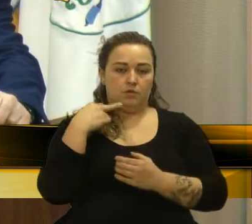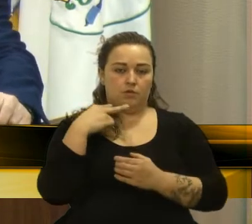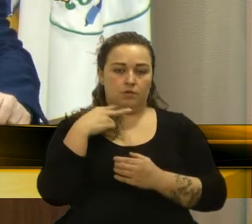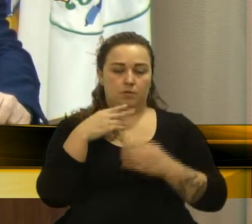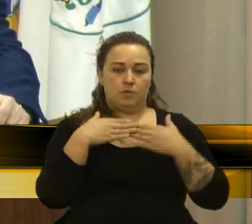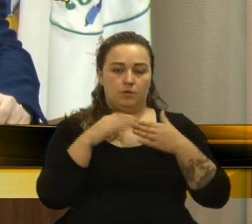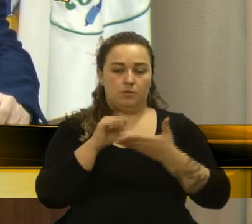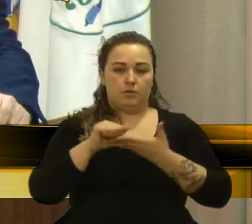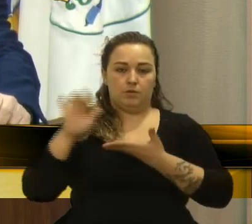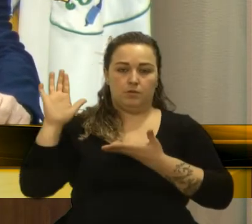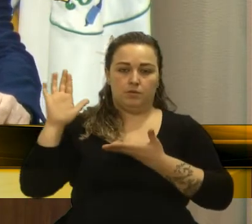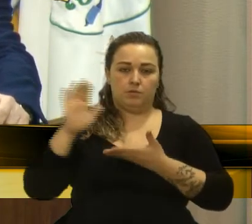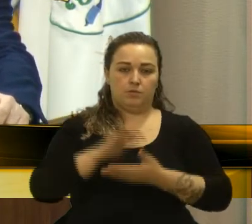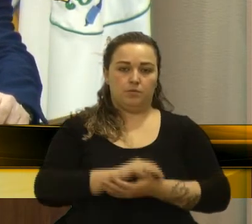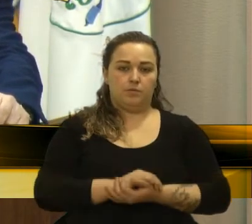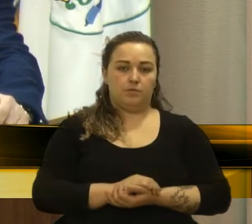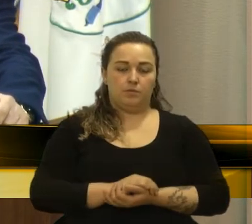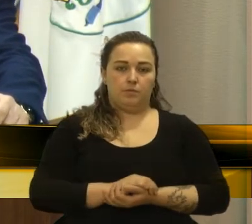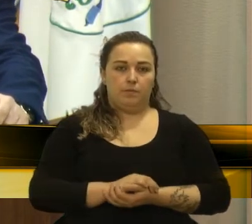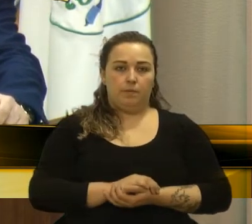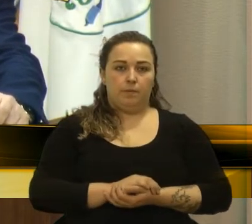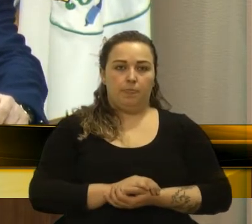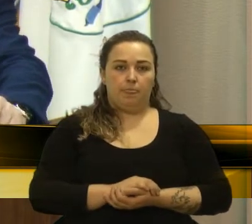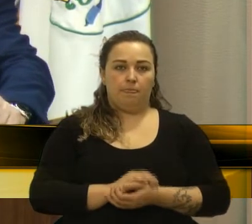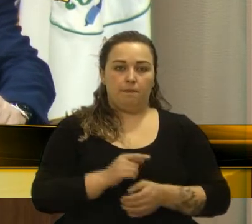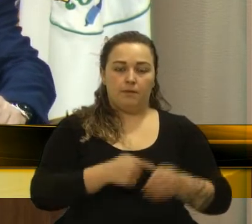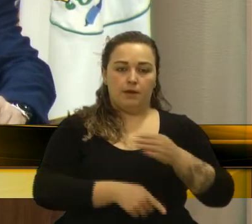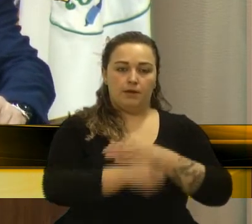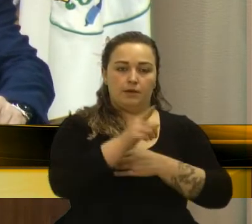declaração de líder, senhor presidente. A Brasília.